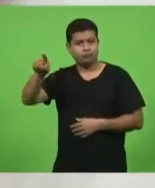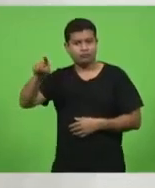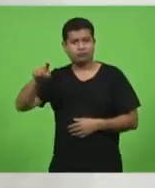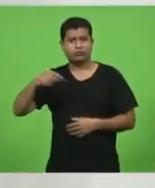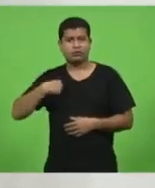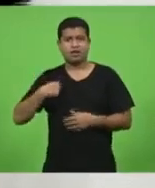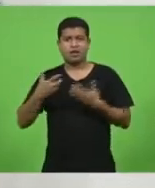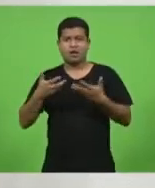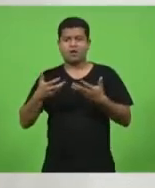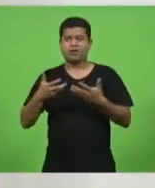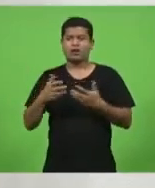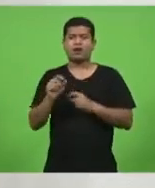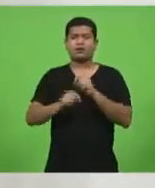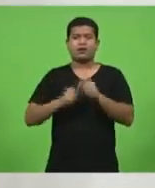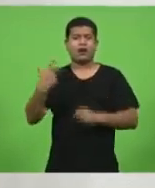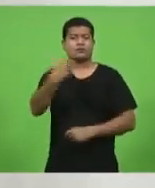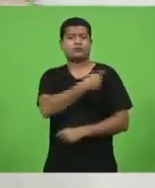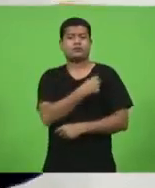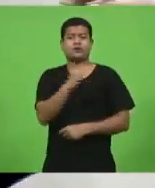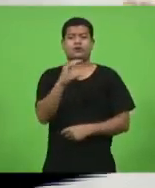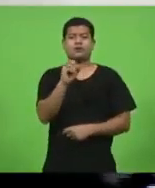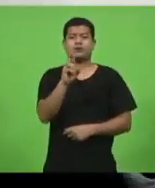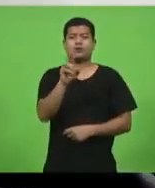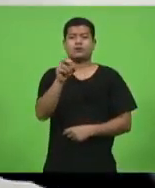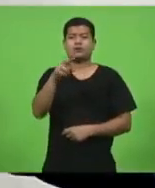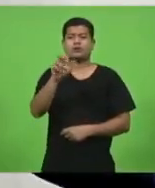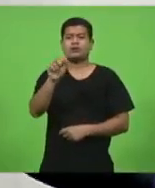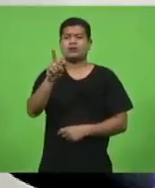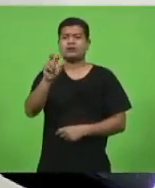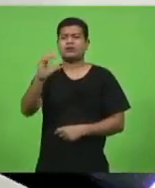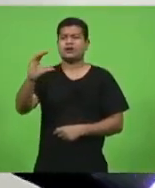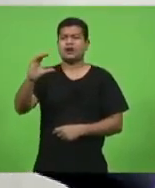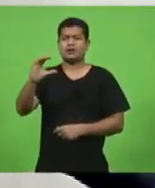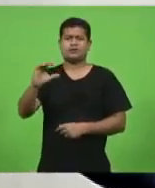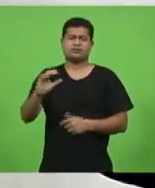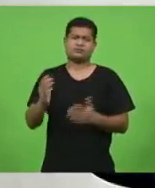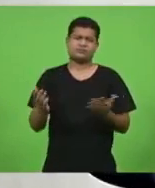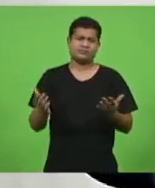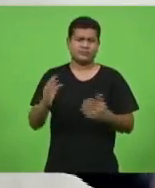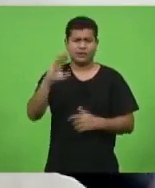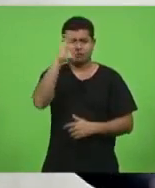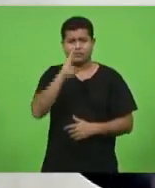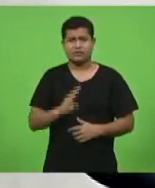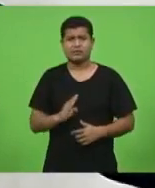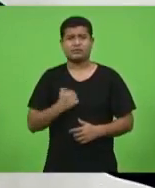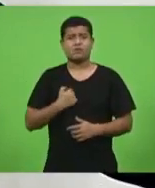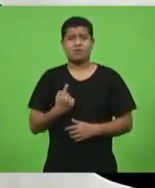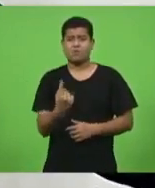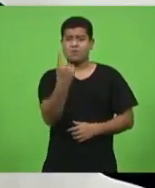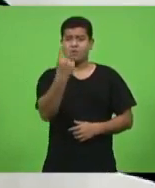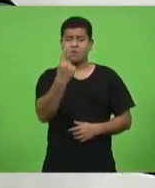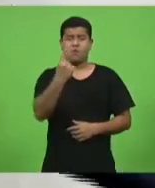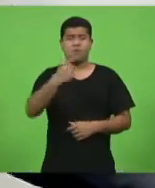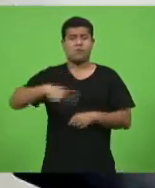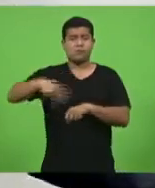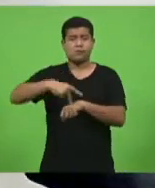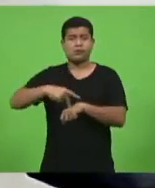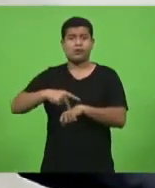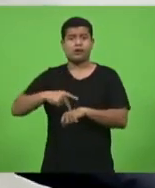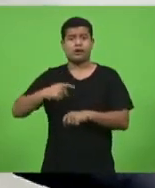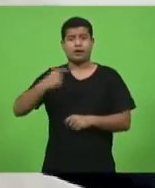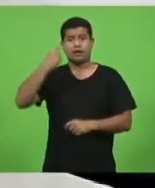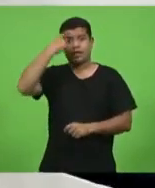Coronavac, eu quero, rapaz, o Brasil foi o único país do mundo que conseguiu enfiar a ideologia